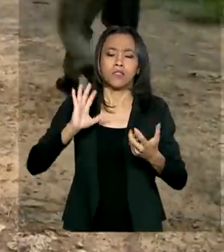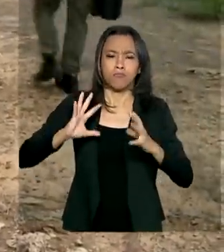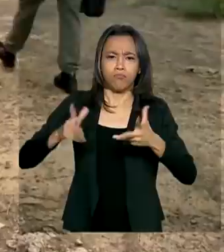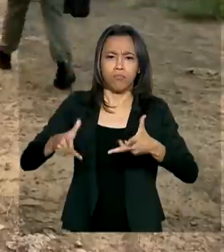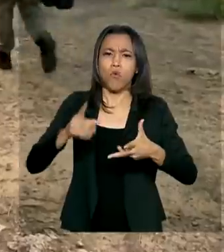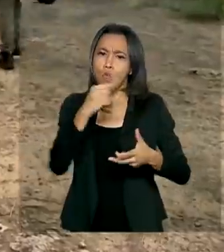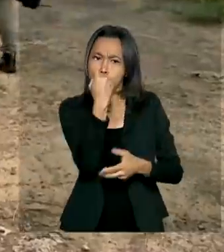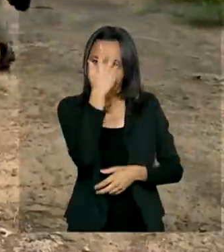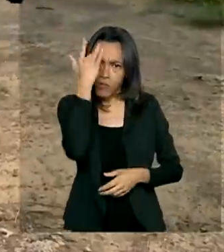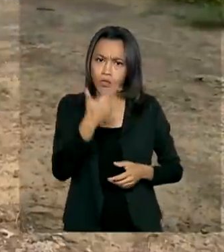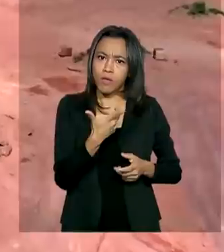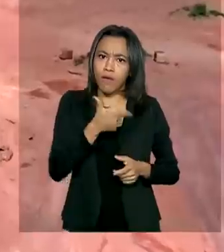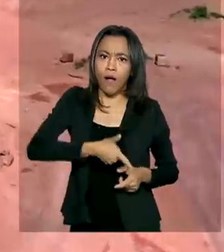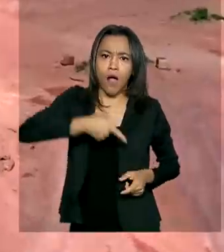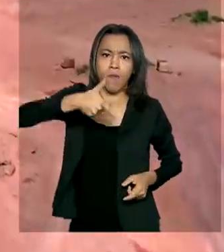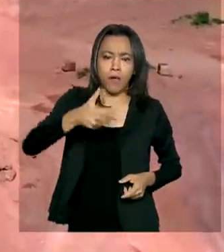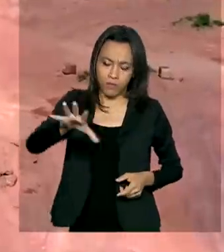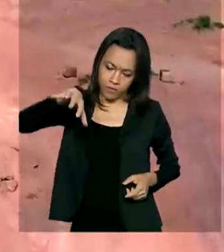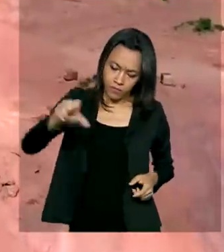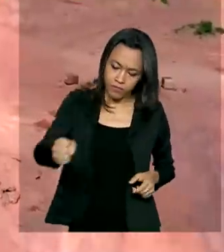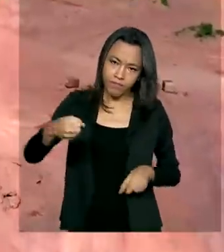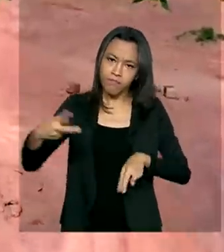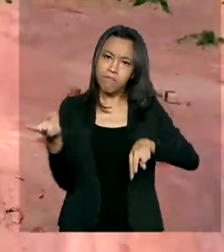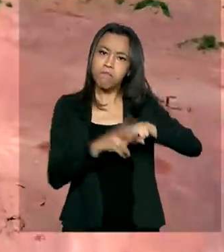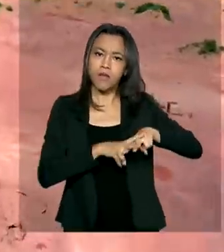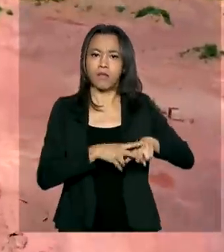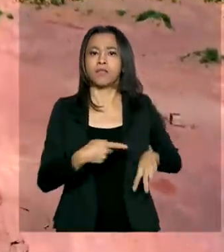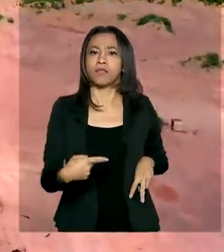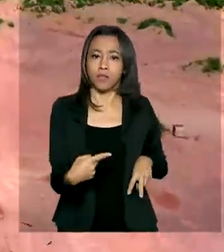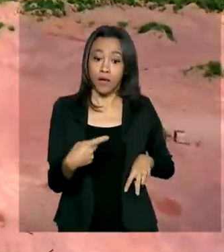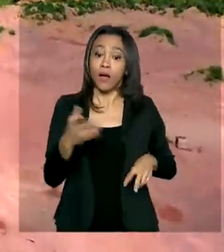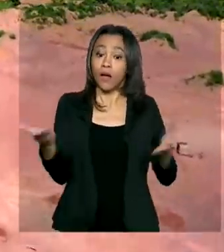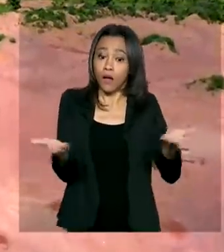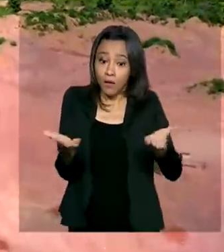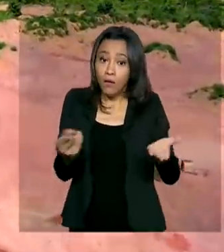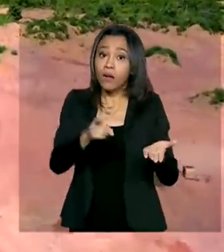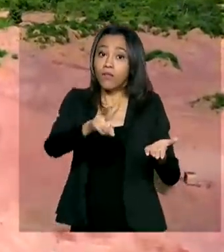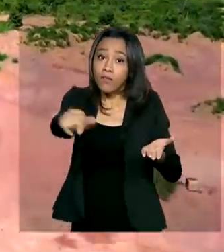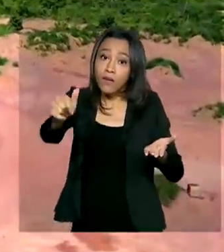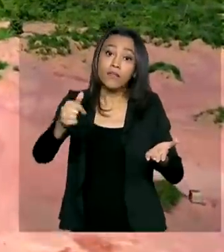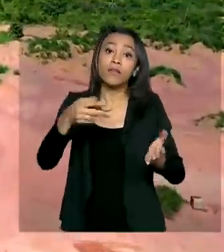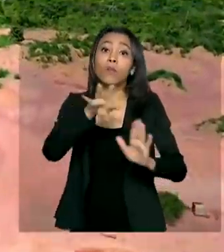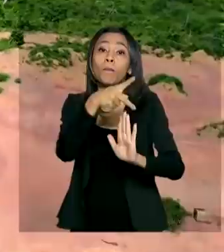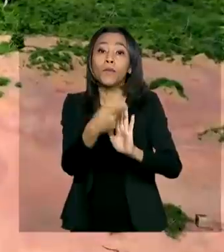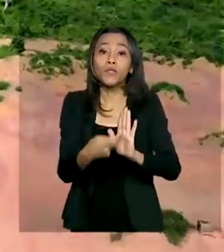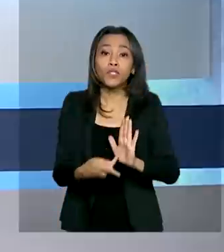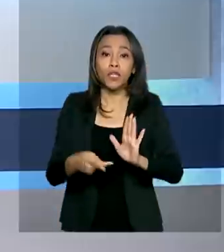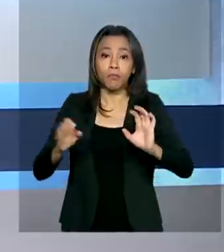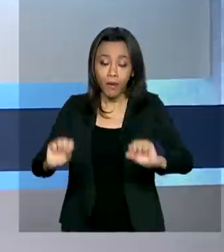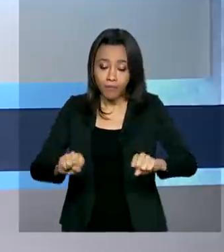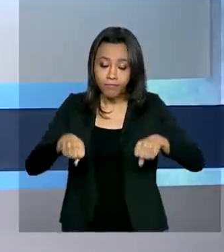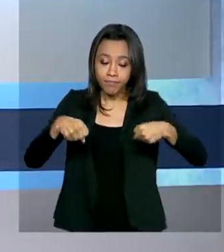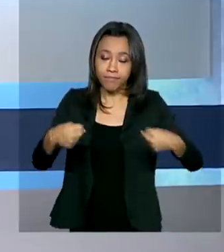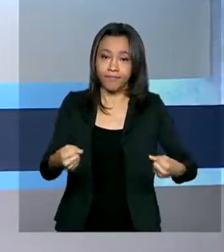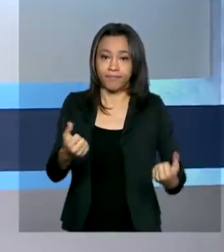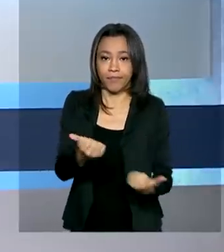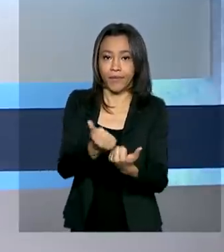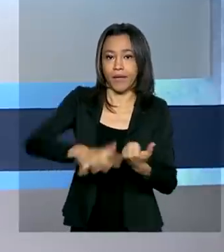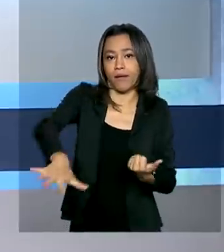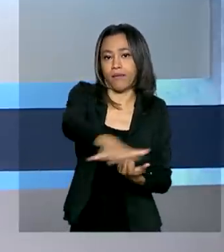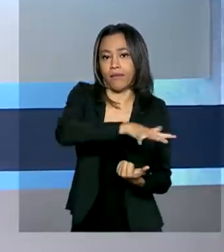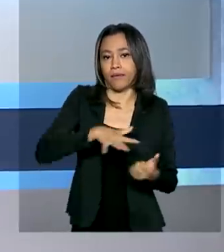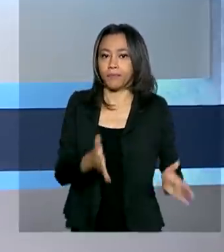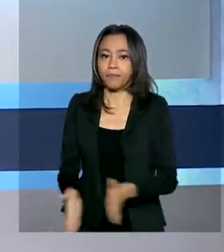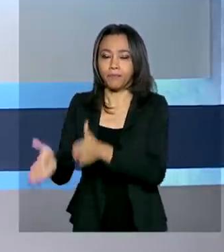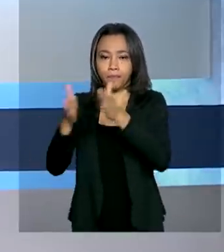estava armada e foi presa. Agora, a área será submetida a um projeto de recuperação ambiental. Em Mato